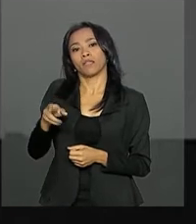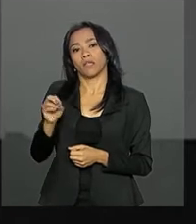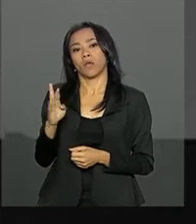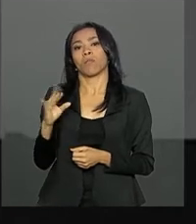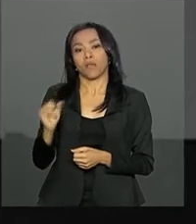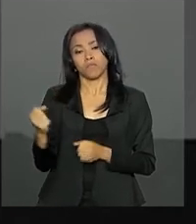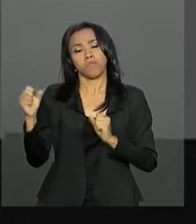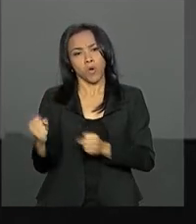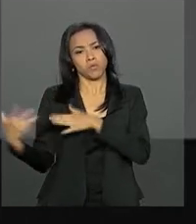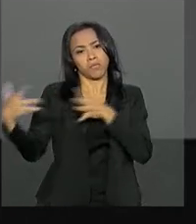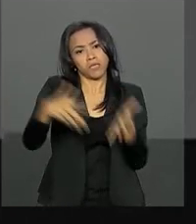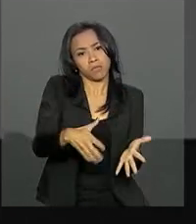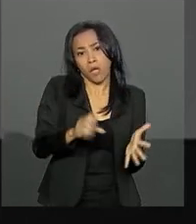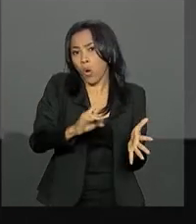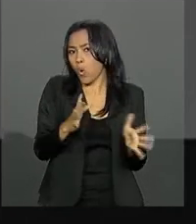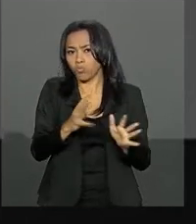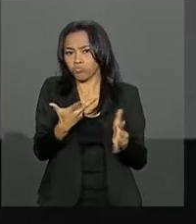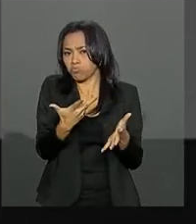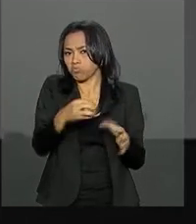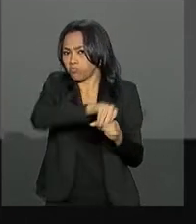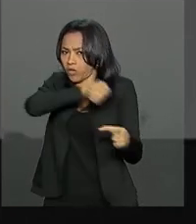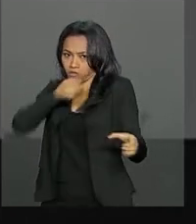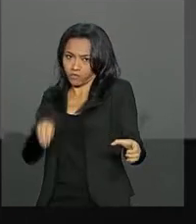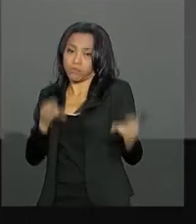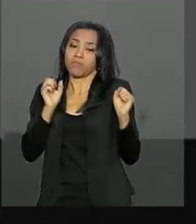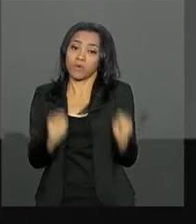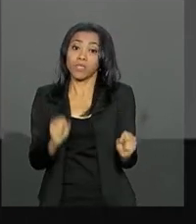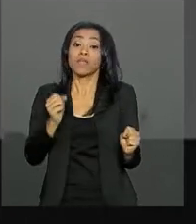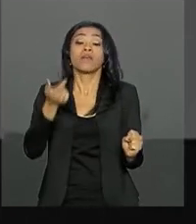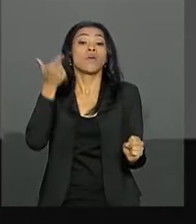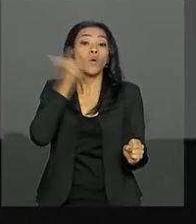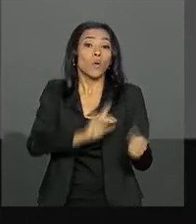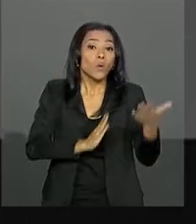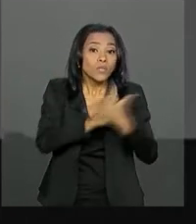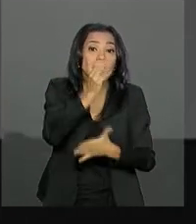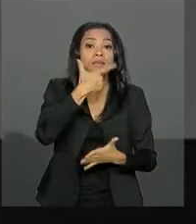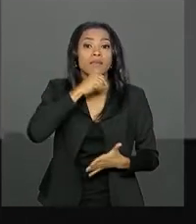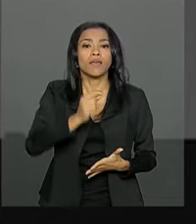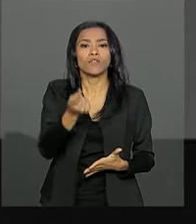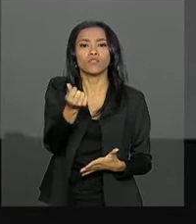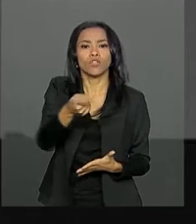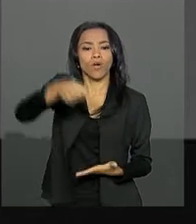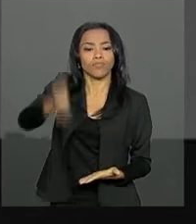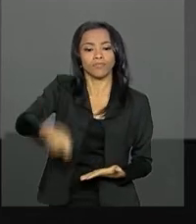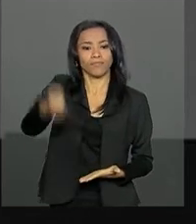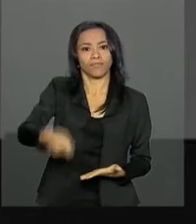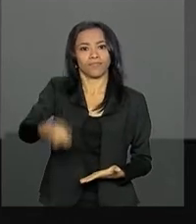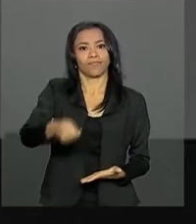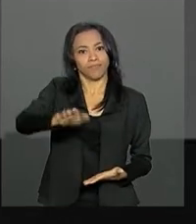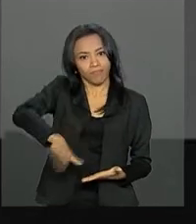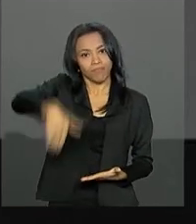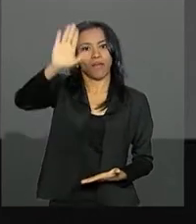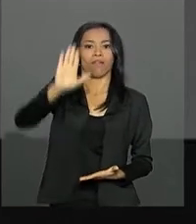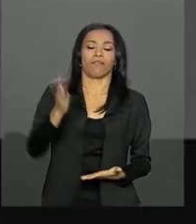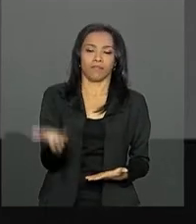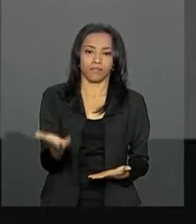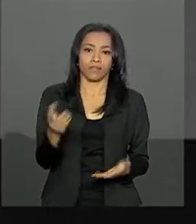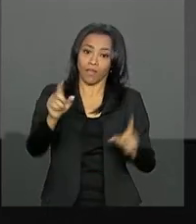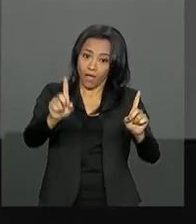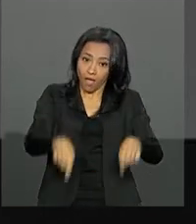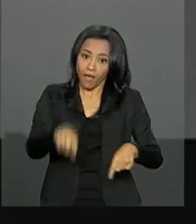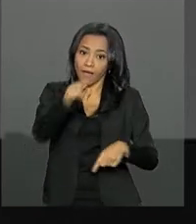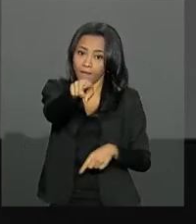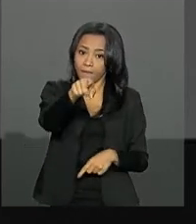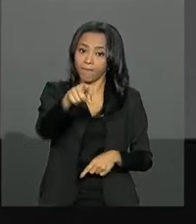Vence o grupo que oferecer o maior percentual de petróleo para o governo, descontados os custos de operação. É o